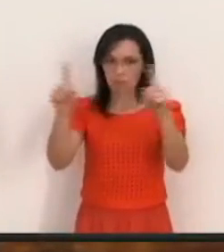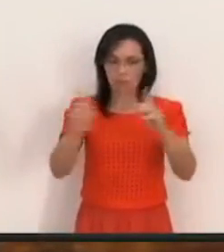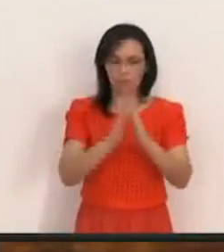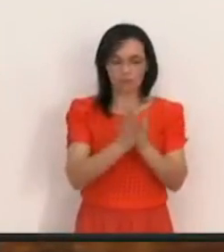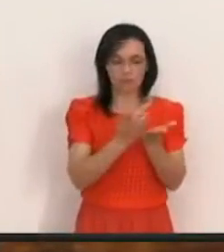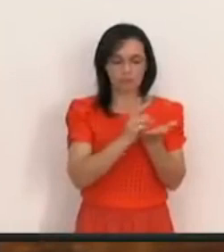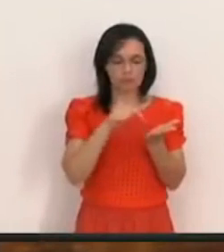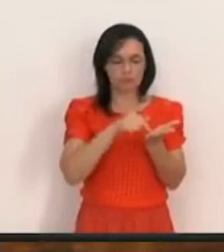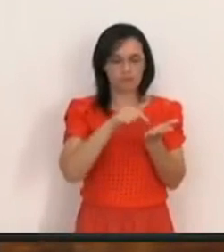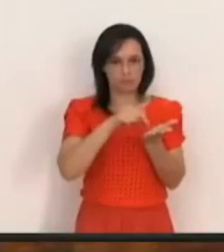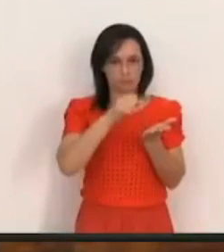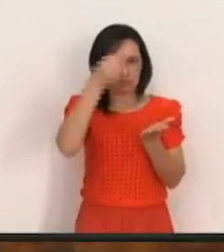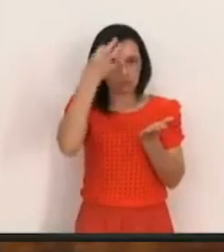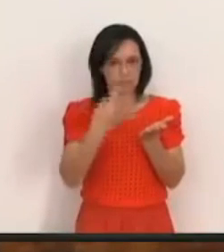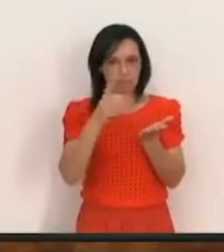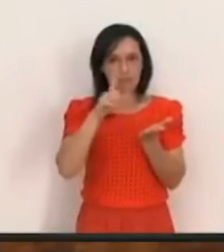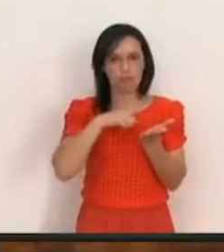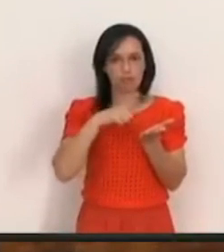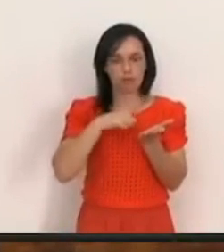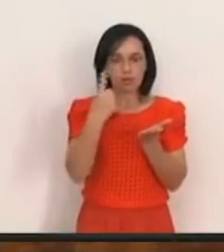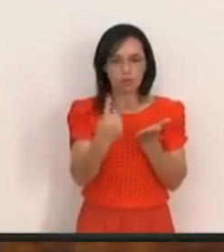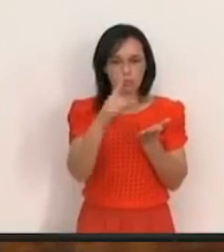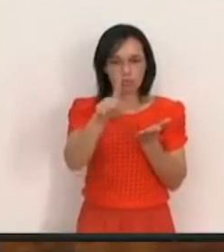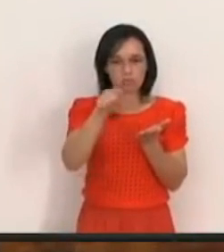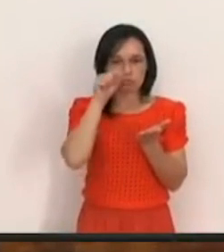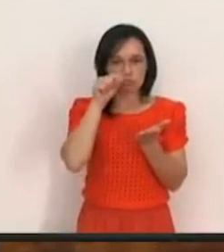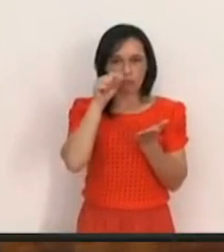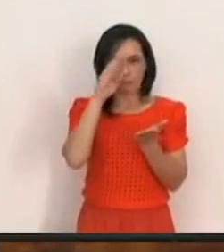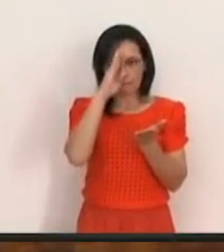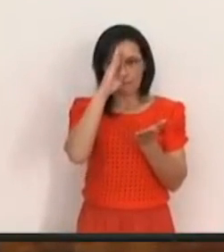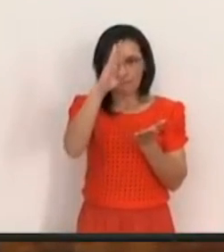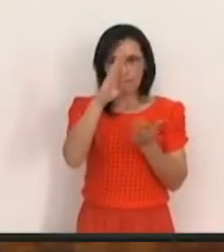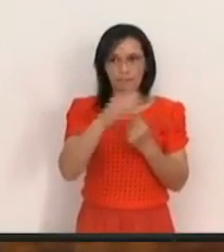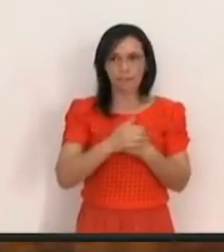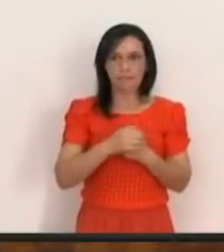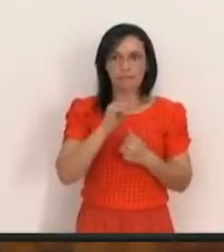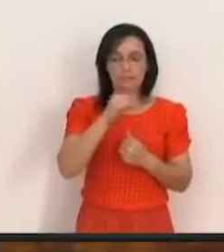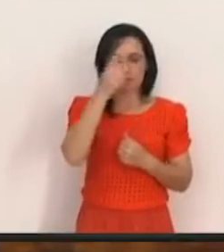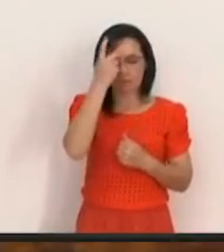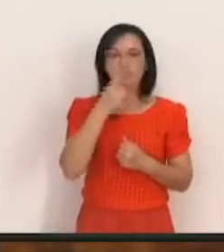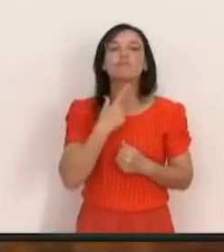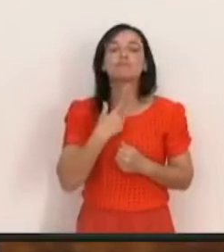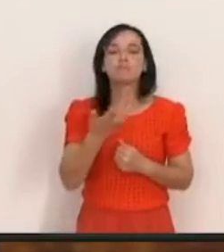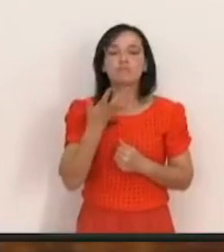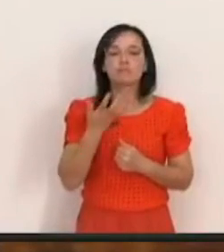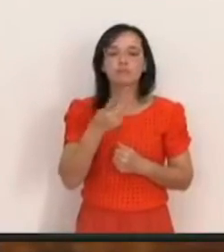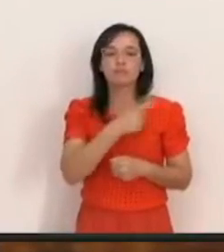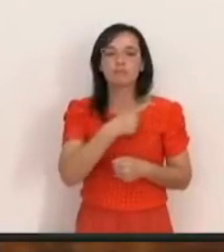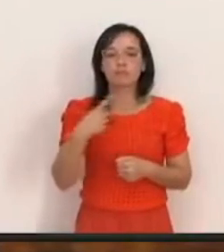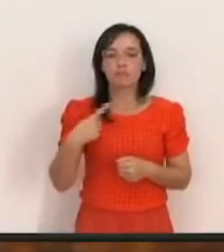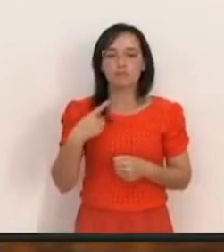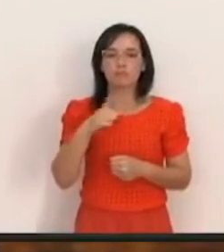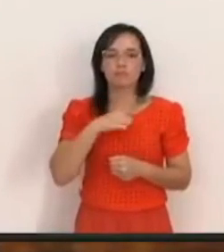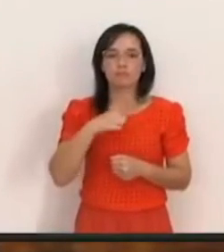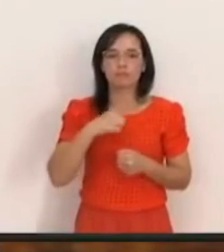escrituras, tem um desejo que se sobressai Se alguém deseja um ministério Se alguém deseja